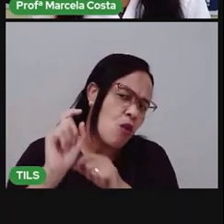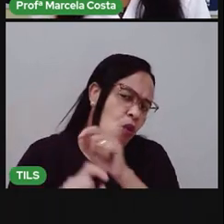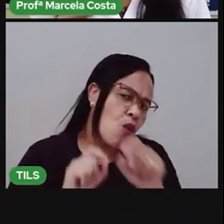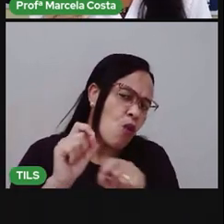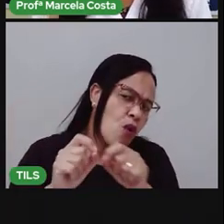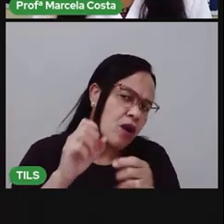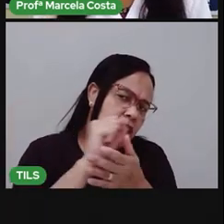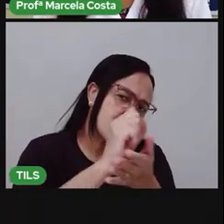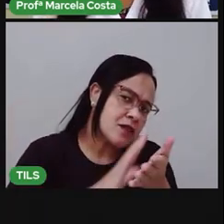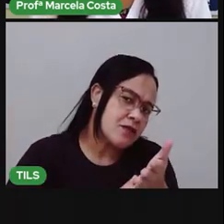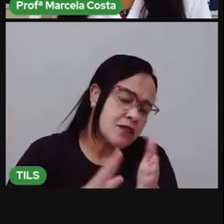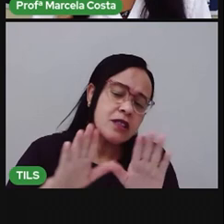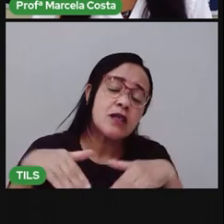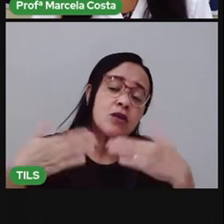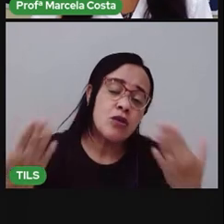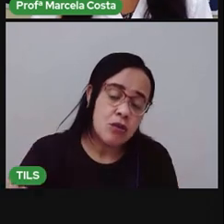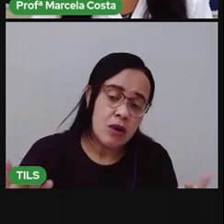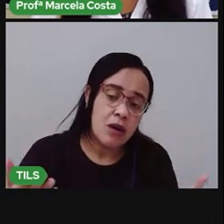faz?